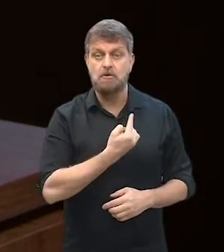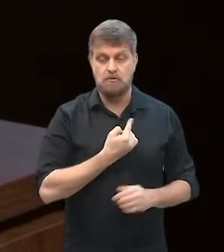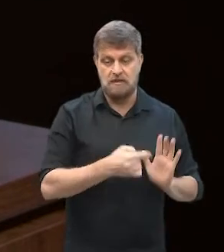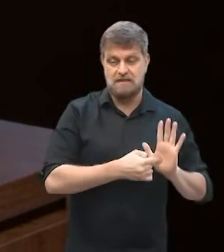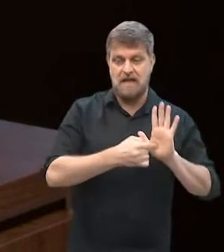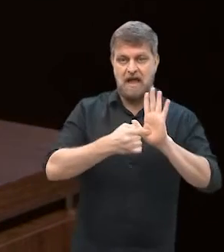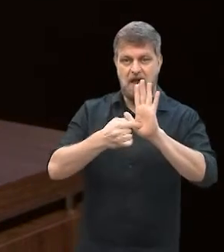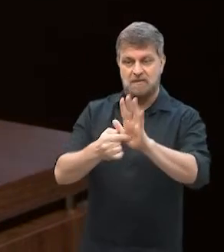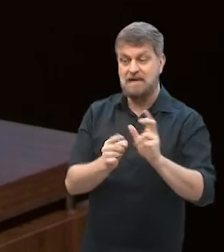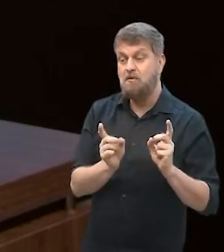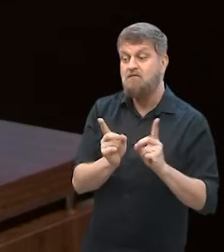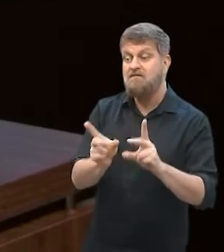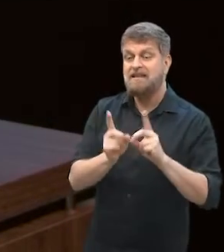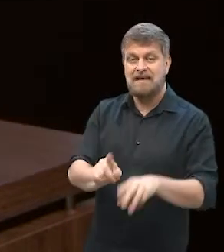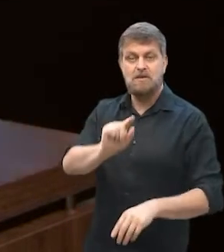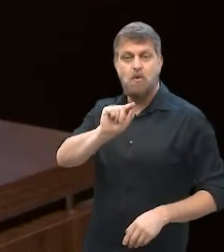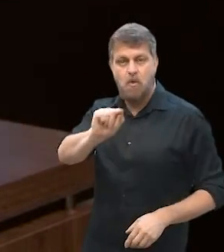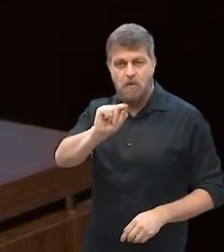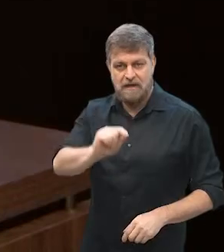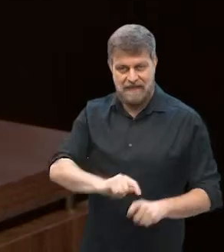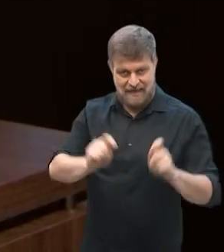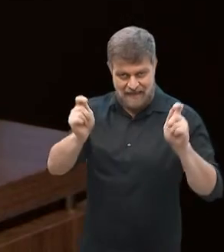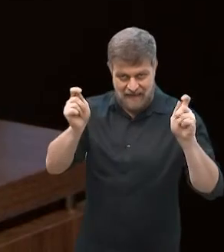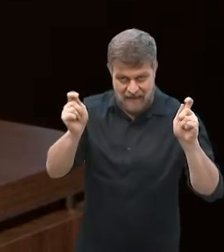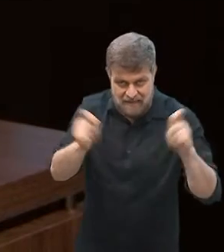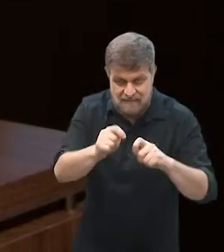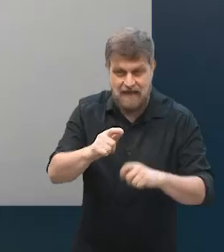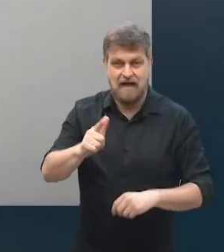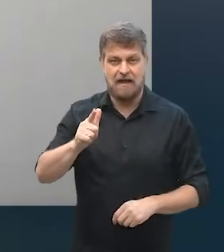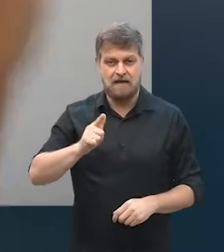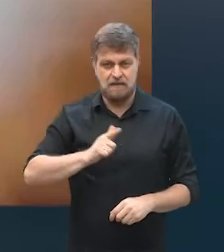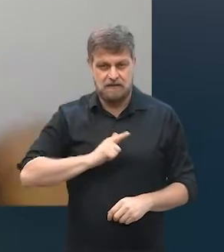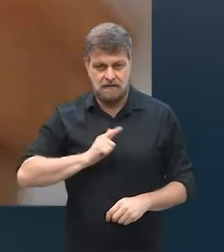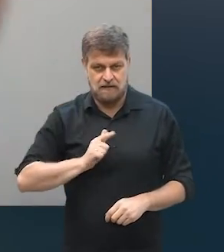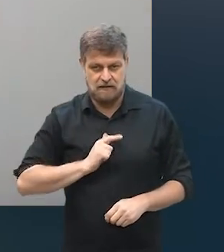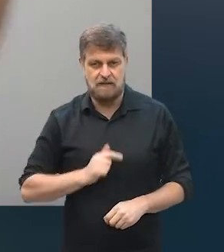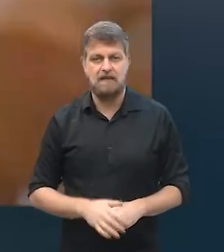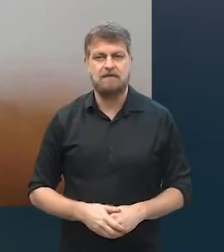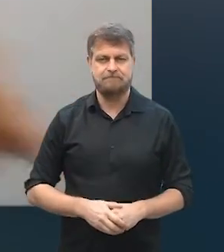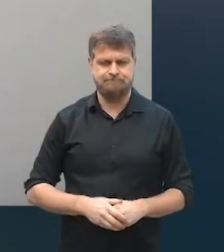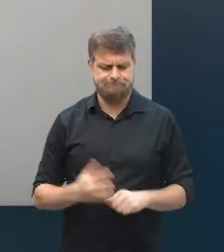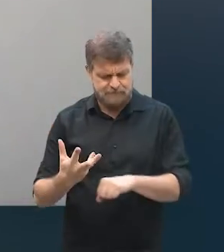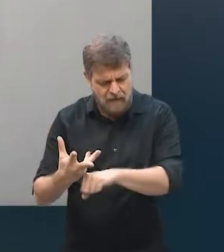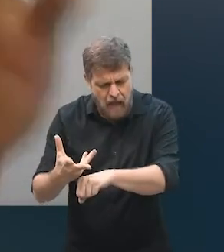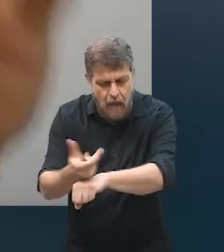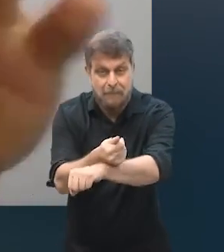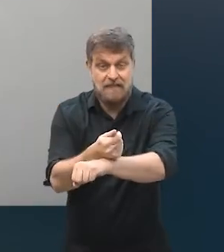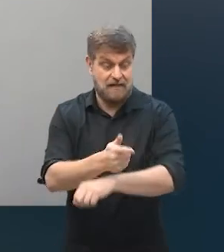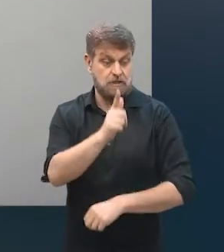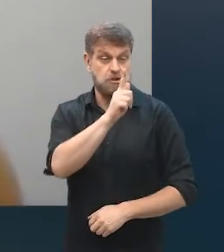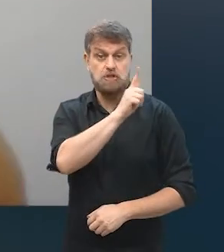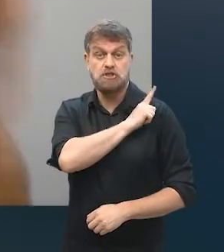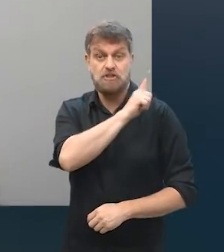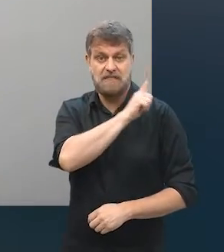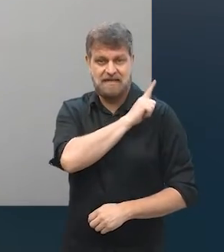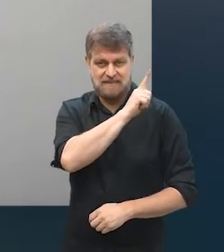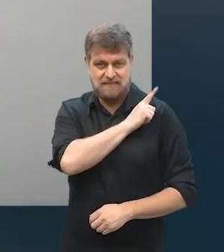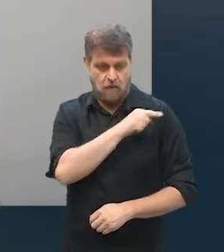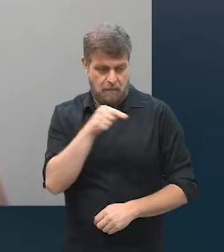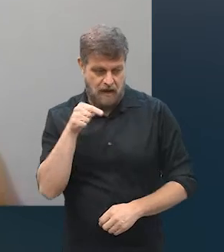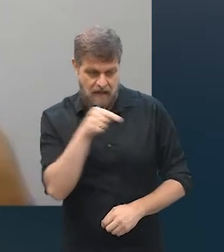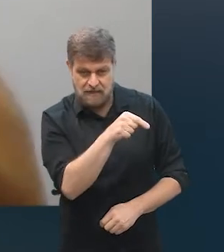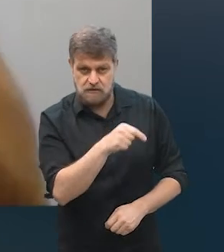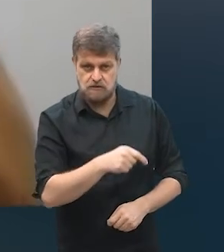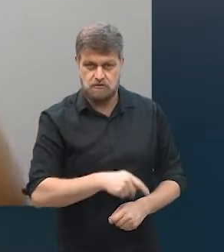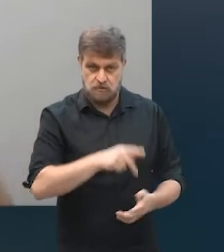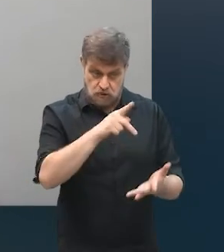entregando para o nosso cliente, é suficiente, né, nós temos competência, capacidade gerencial para fazer daquilo